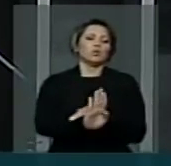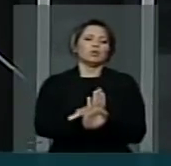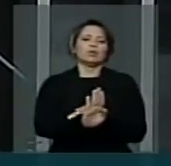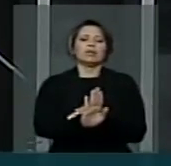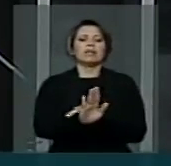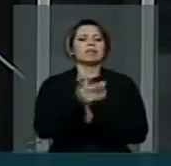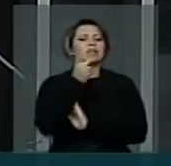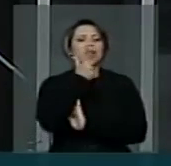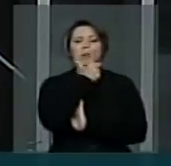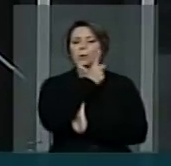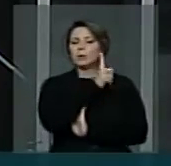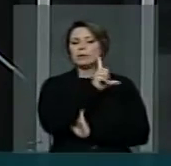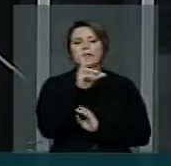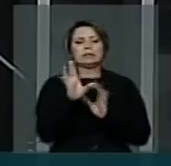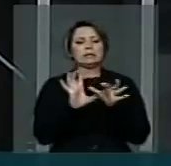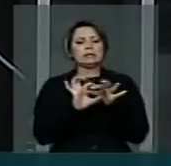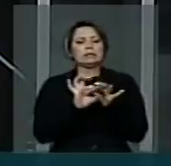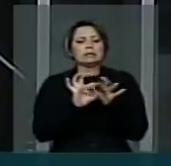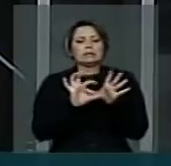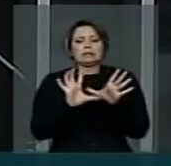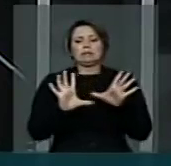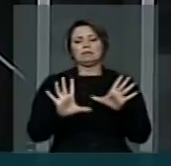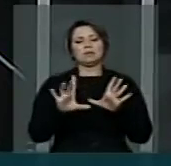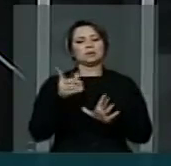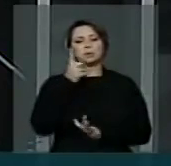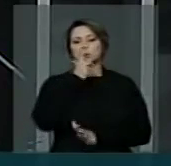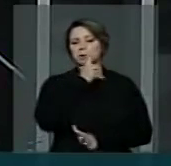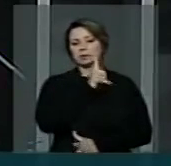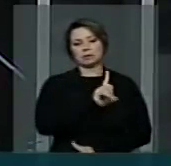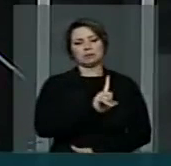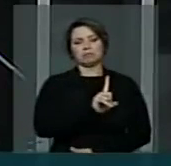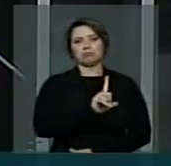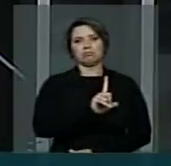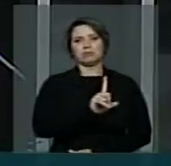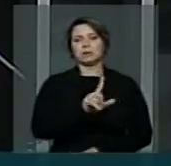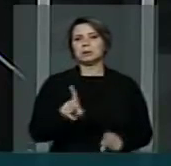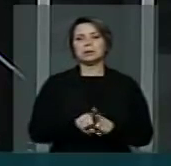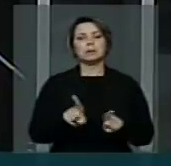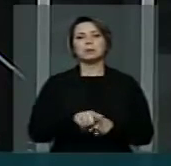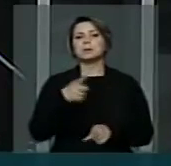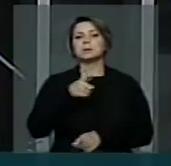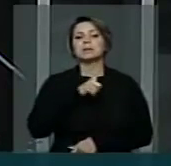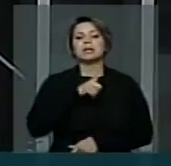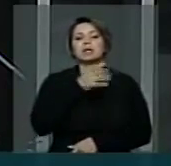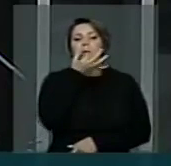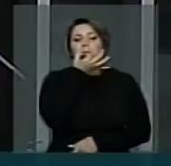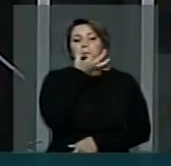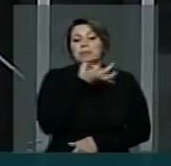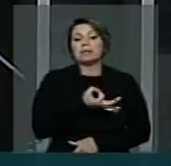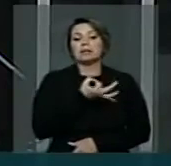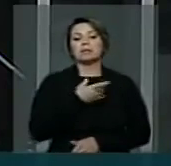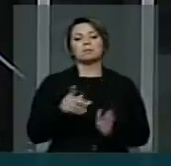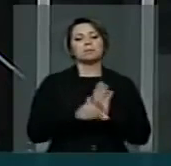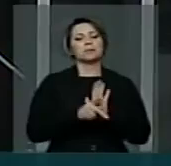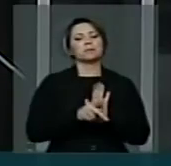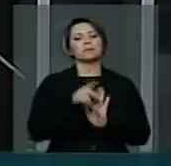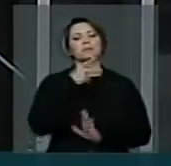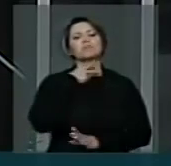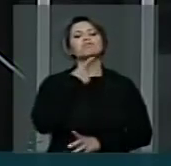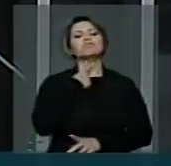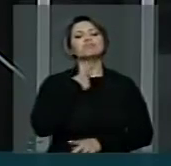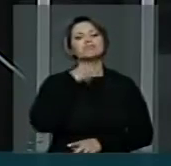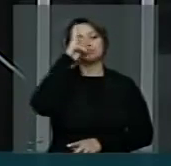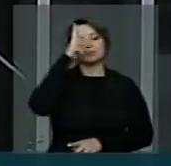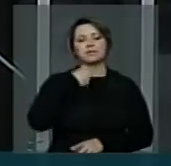independência necessária, portanto não desfrutam do livre arbítrio, que é aquele pressuposto da